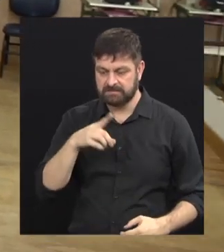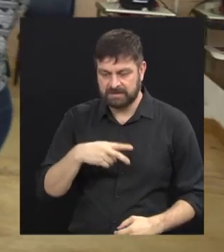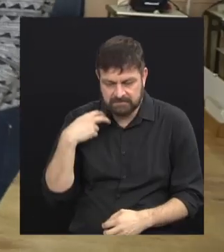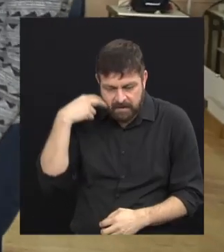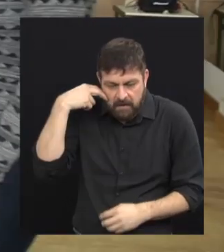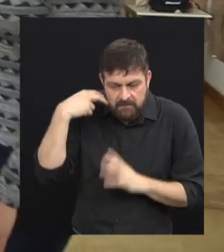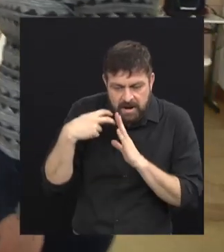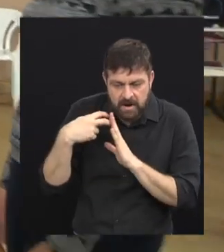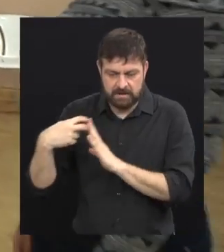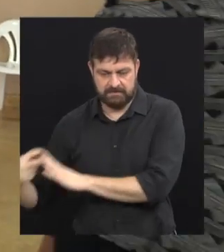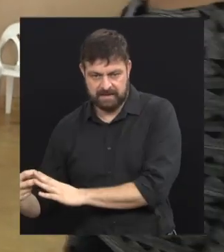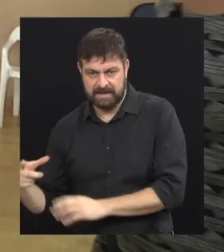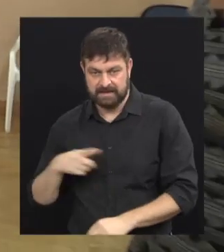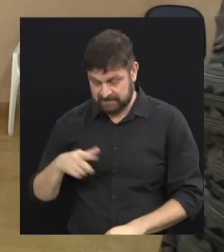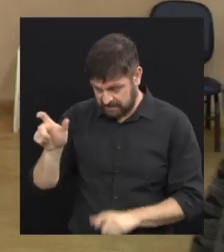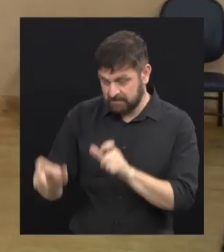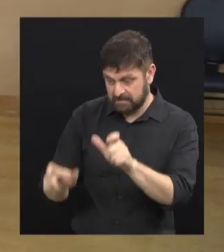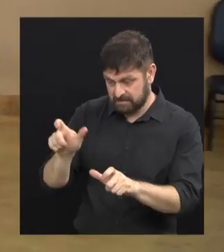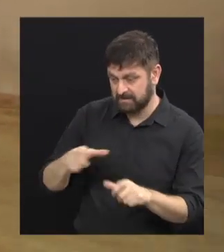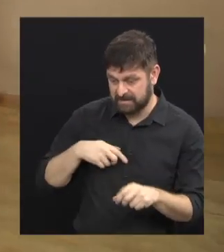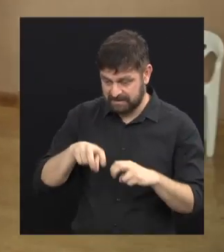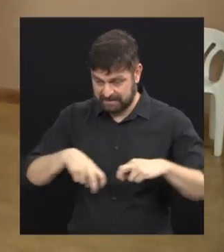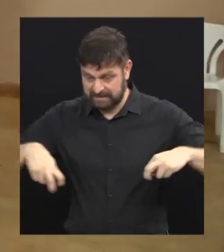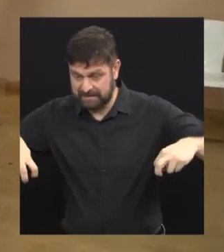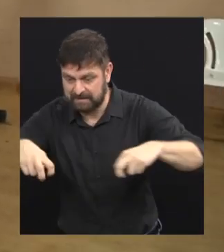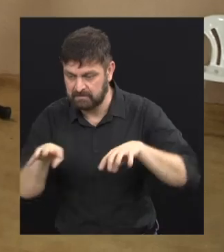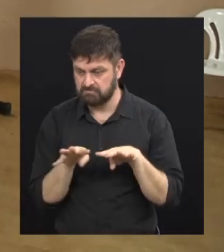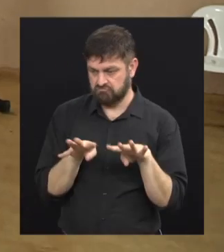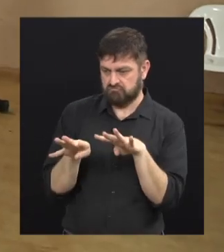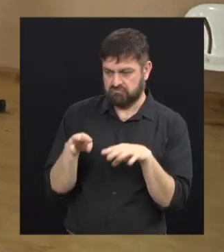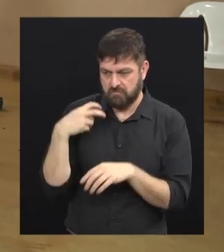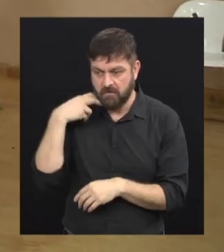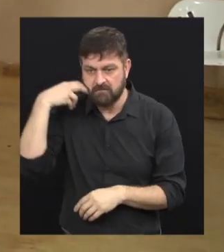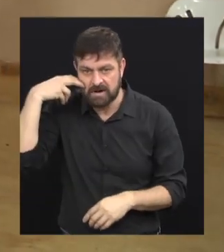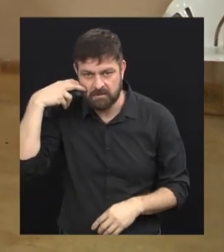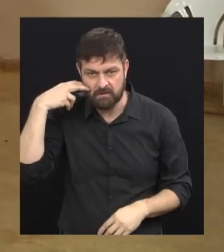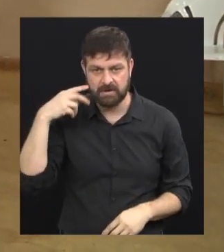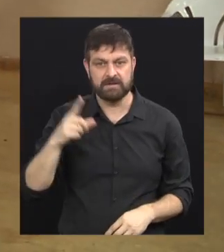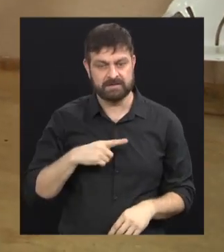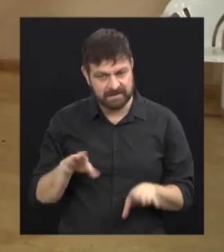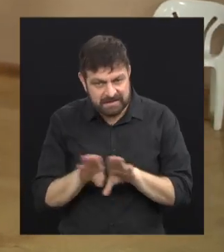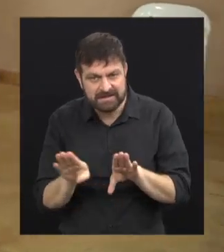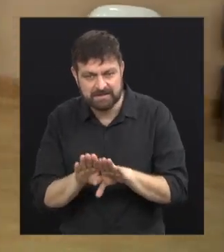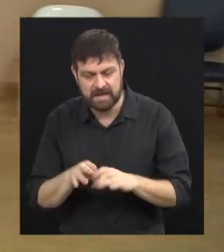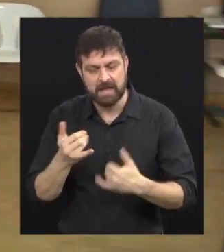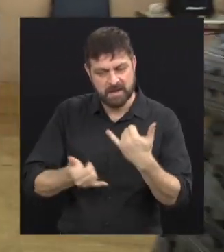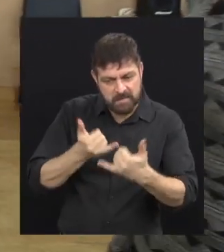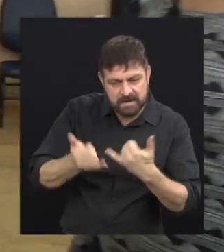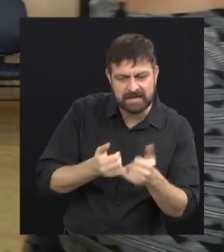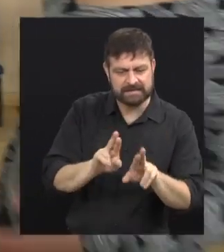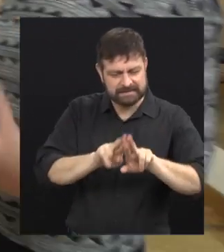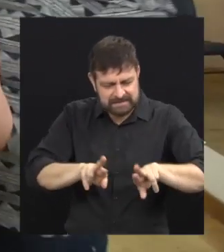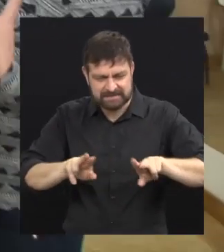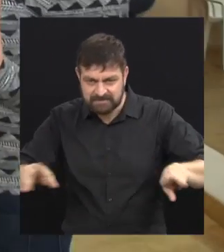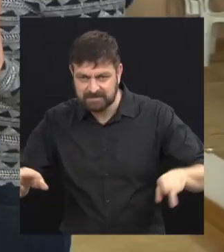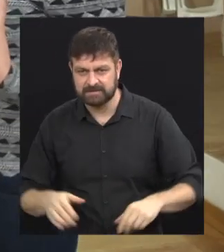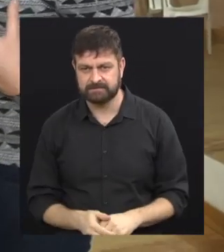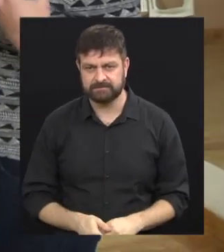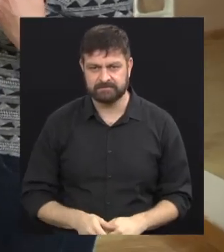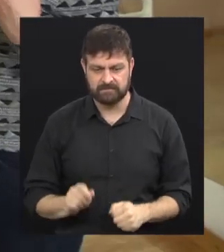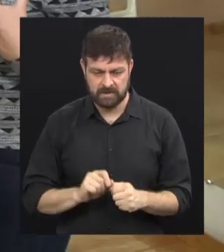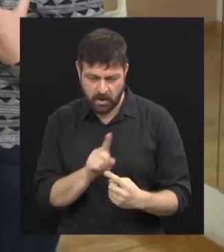pouco dessa timidez. Porque tem uns que tem vergonha de fazer no meio de todo mundo. Então, tem isso também. É uma interatividade, mas que acaba